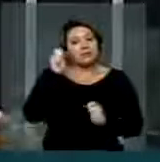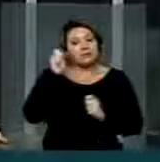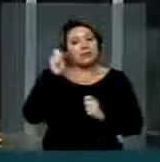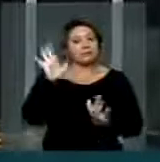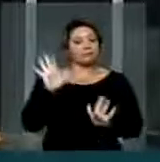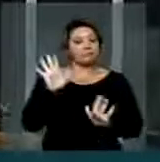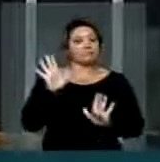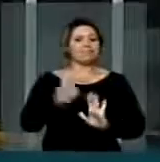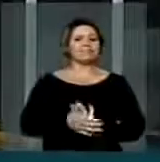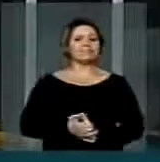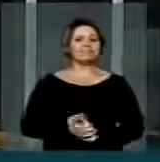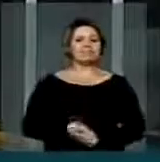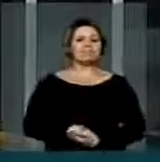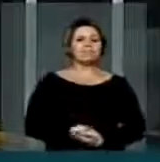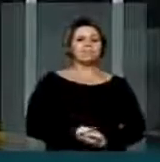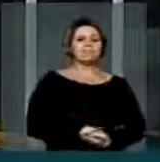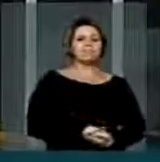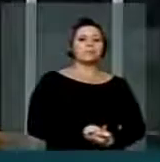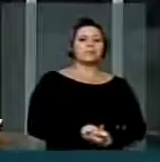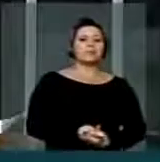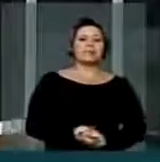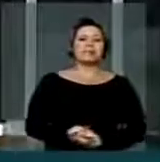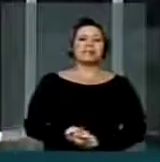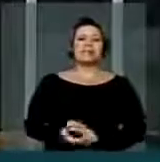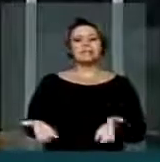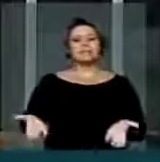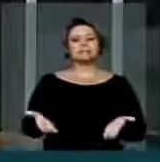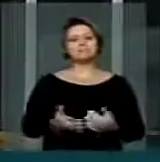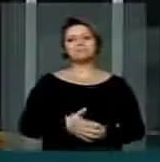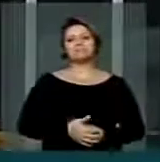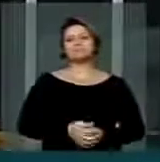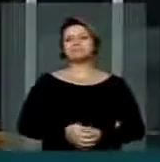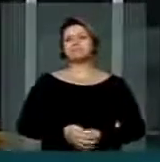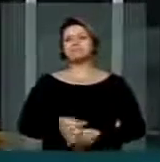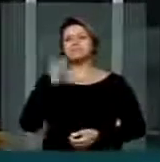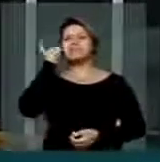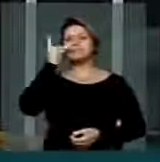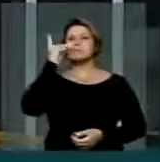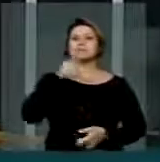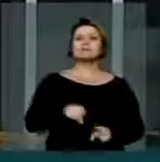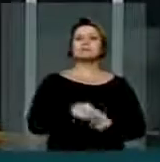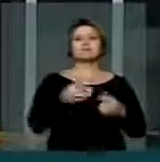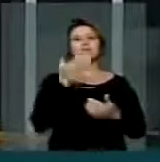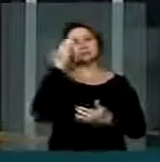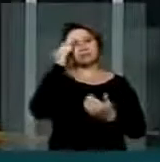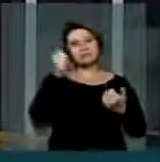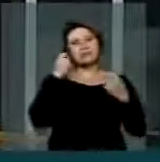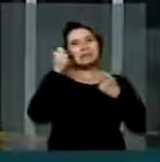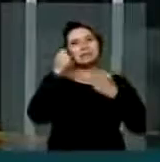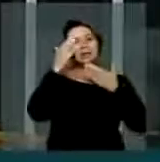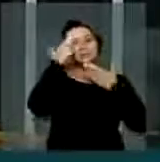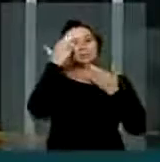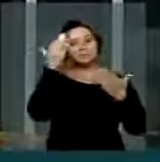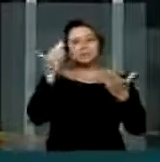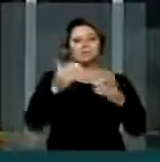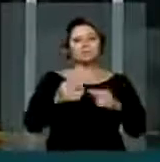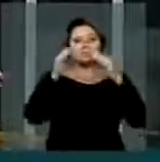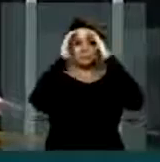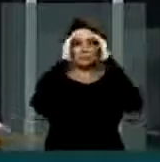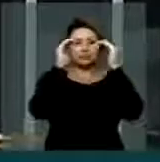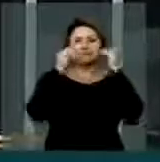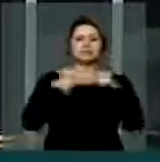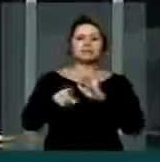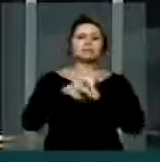Senhoras e senhores deputados, e tentando atender o pedido de V. Exª, eu ouvi aqui